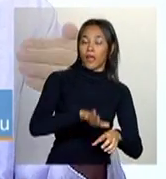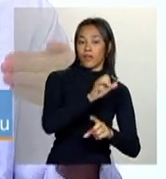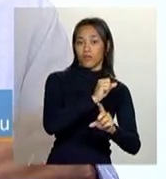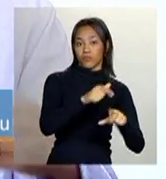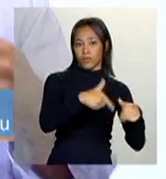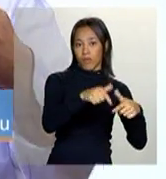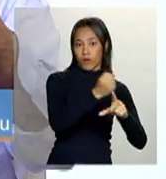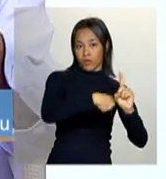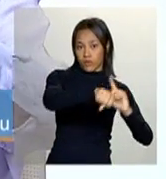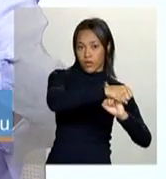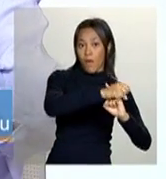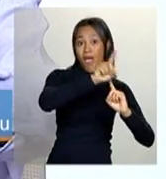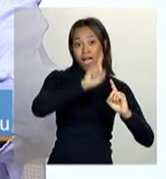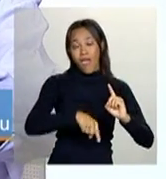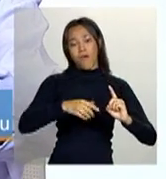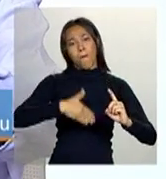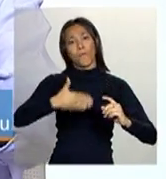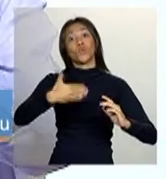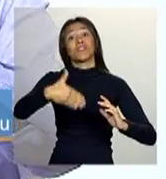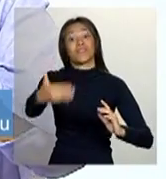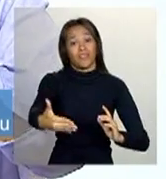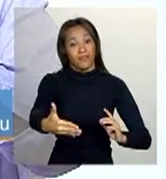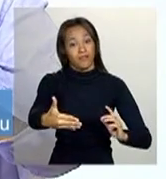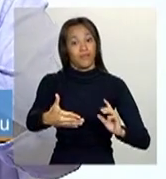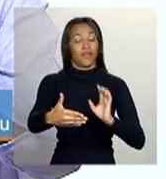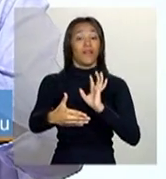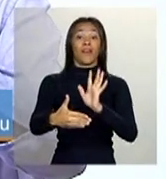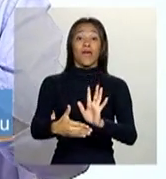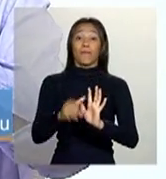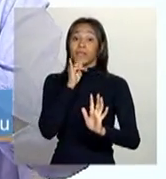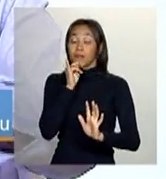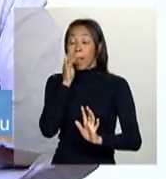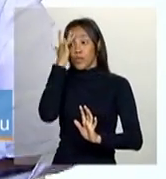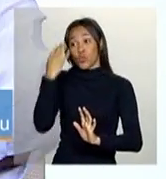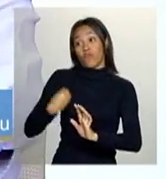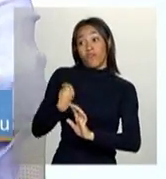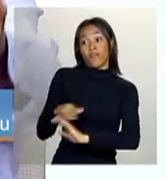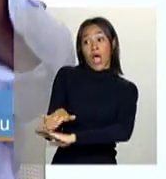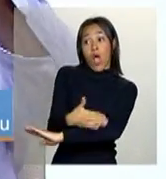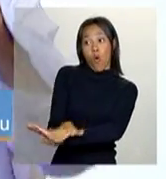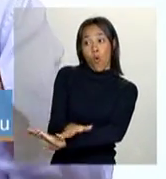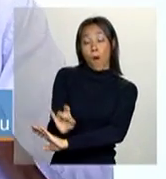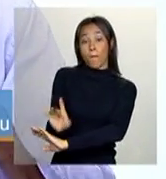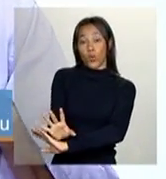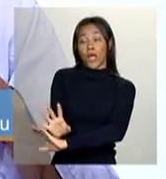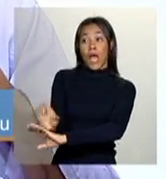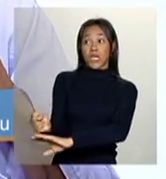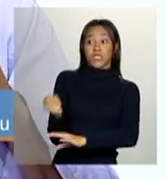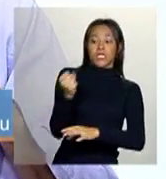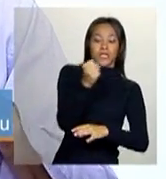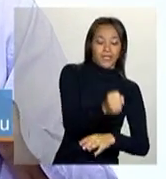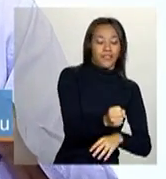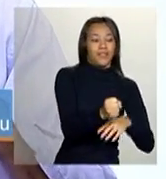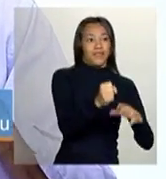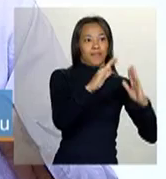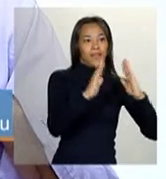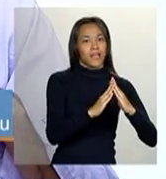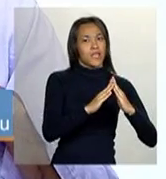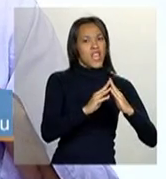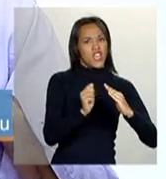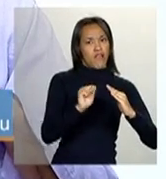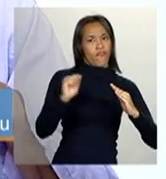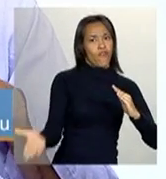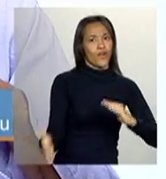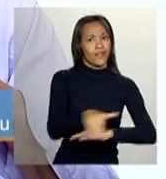um processo de saída das ruas, então, não significa que a partir do momento que ele buscou um abrigo que ele já saiu daquela